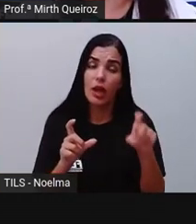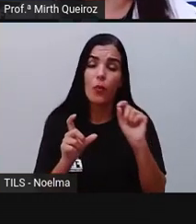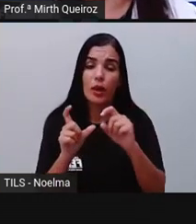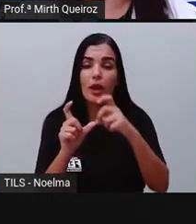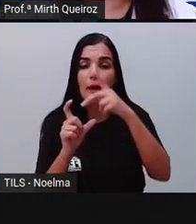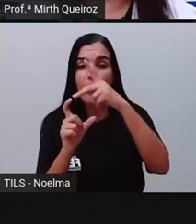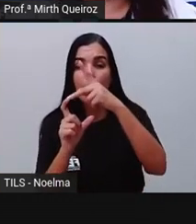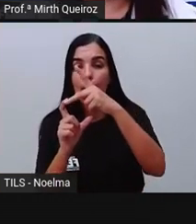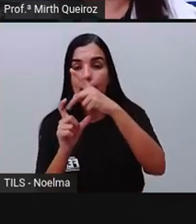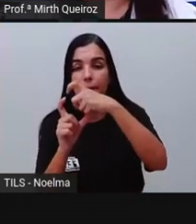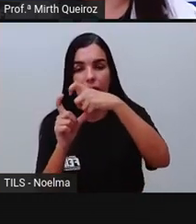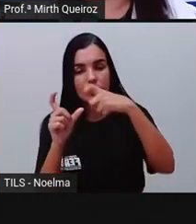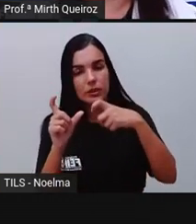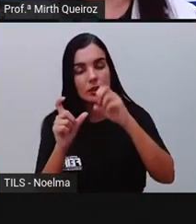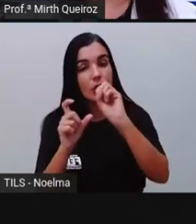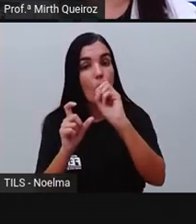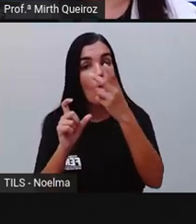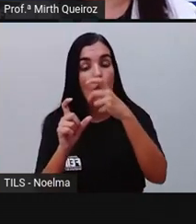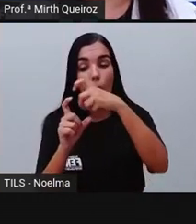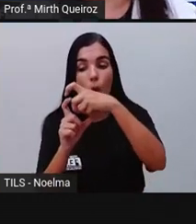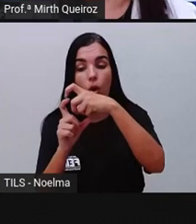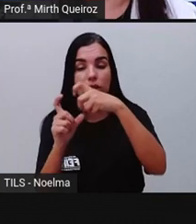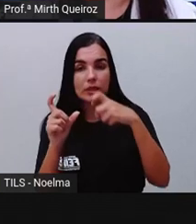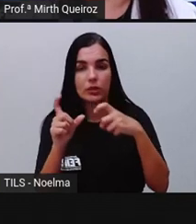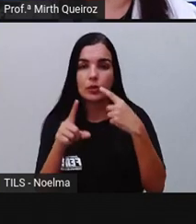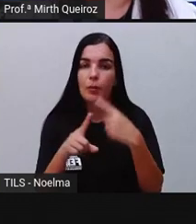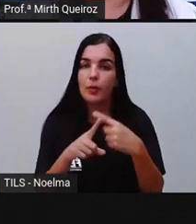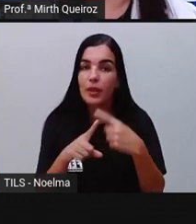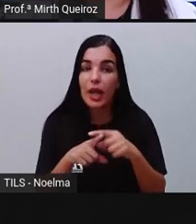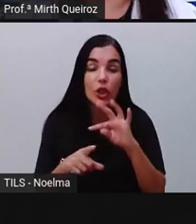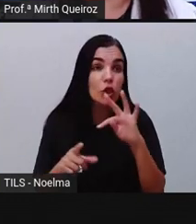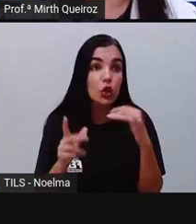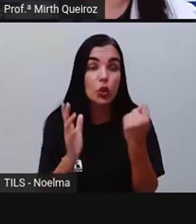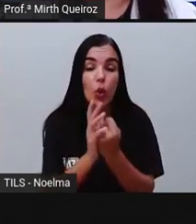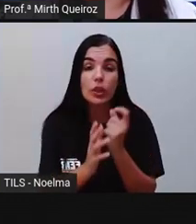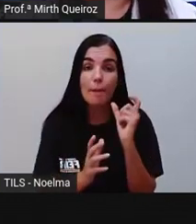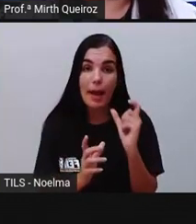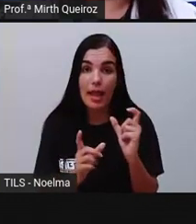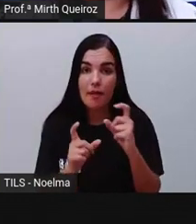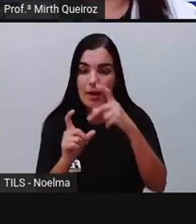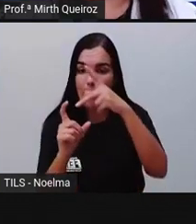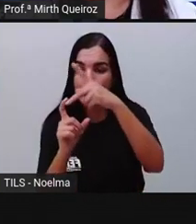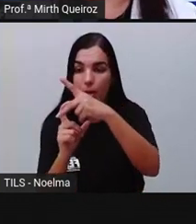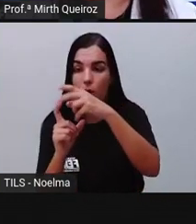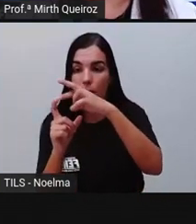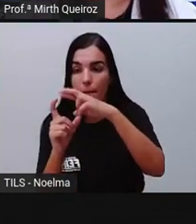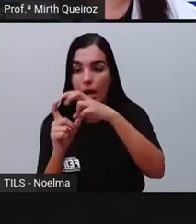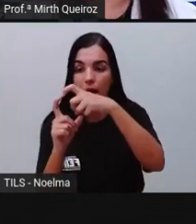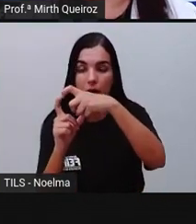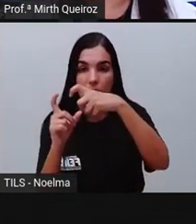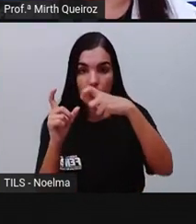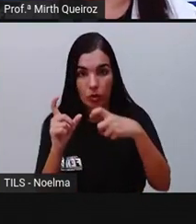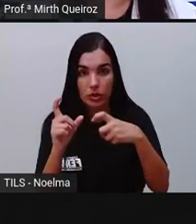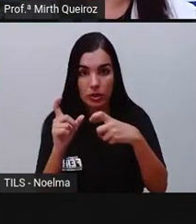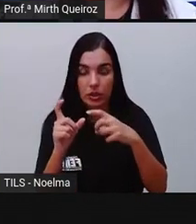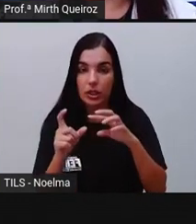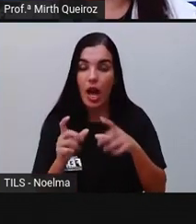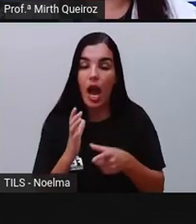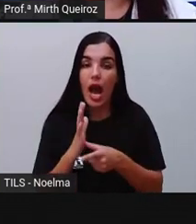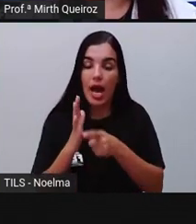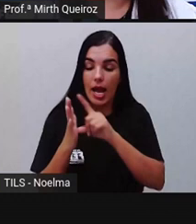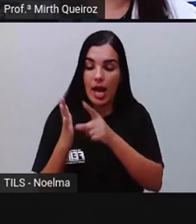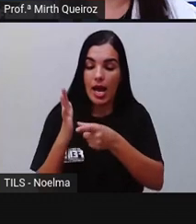proparoxítona não é. Por quê? Porque toda palavra proparoxítona, a antepenúltima